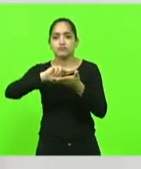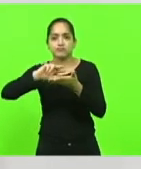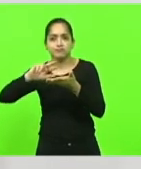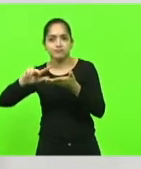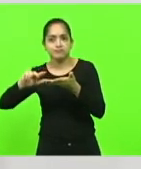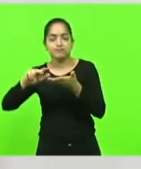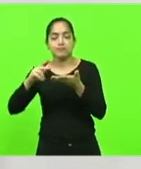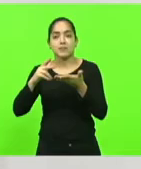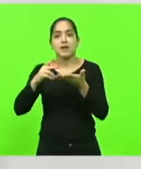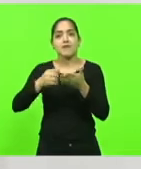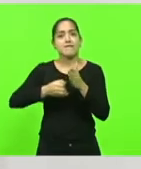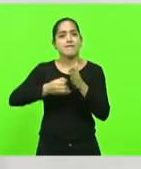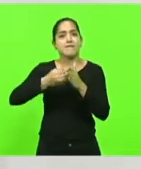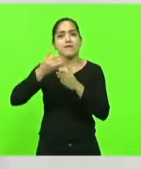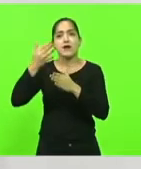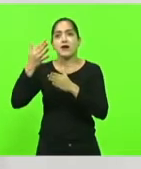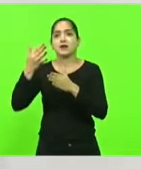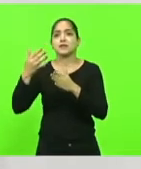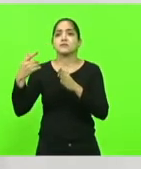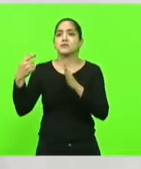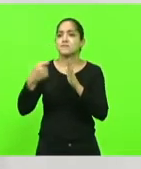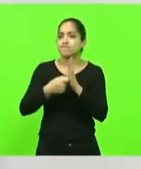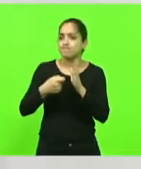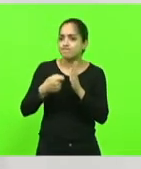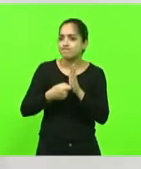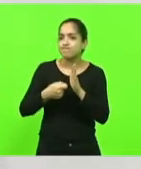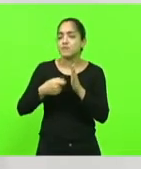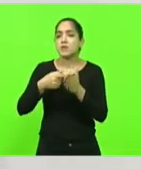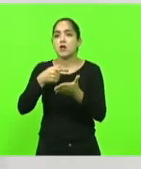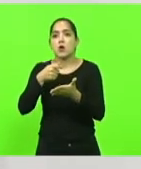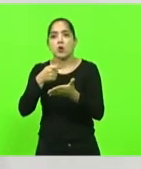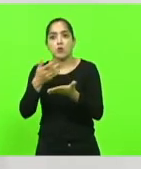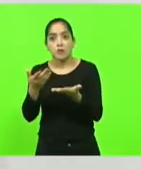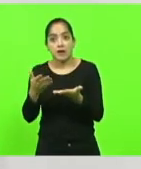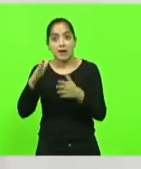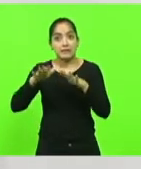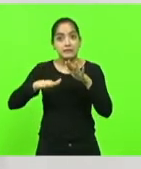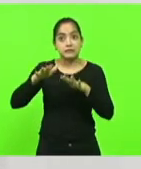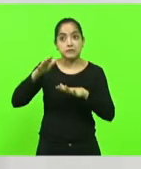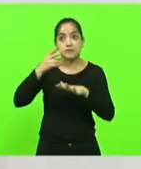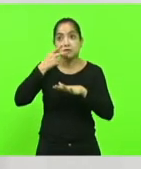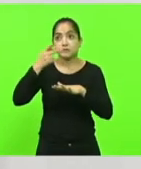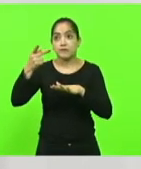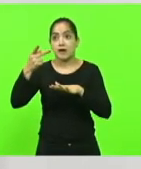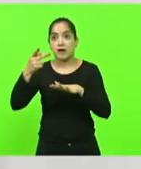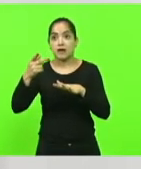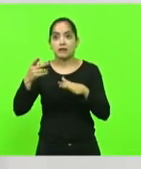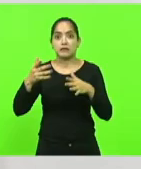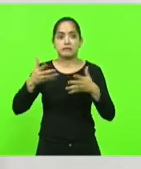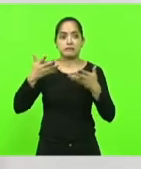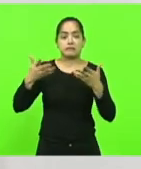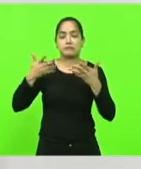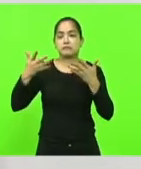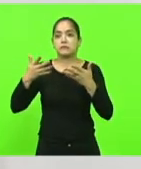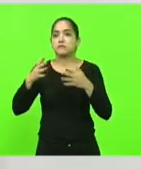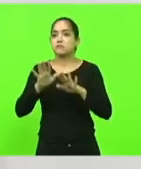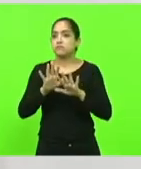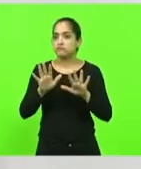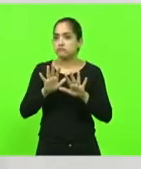Muitas vezes aqui em plenário, brigamos, cobramos, às vezes falam, Filipe, tem uma animosidade entre tu e o governo. Não,